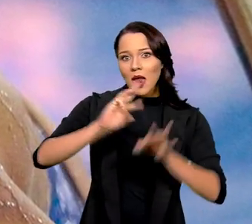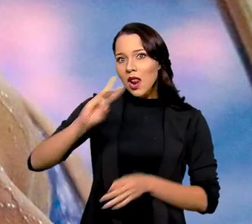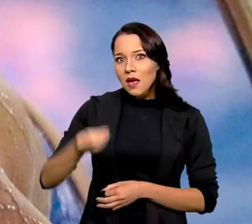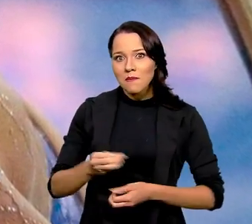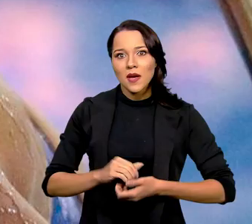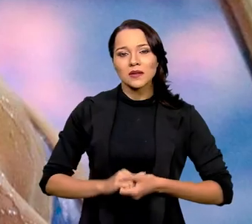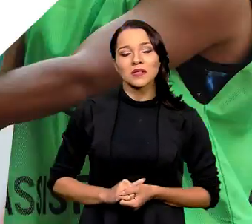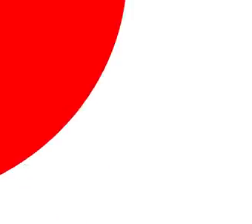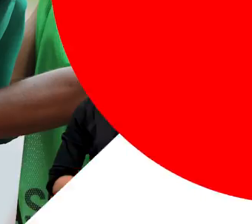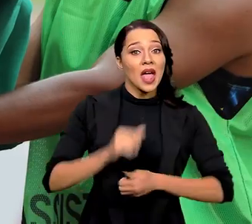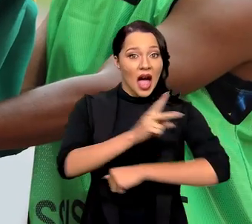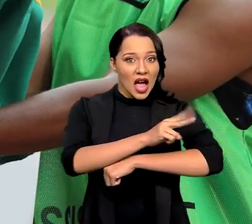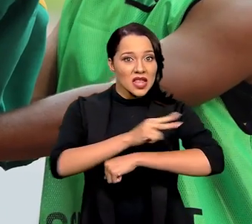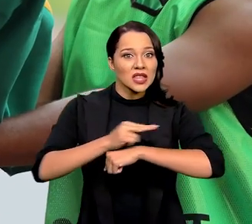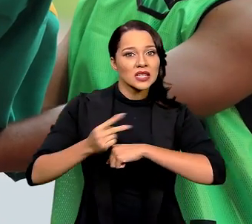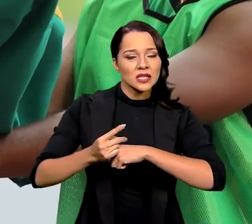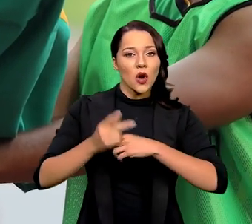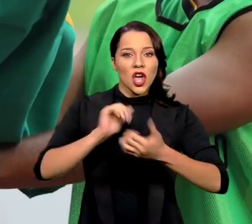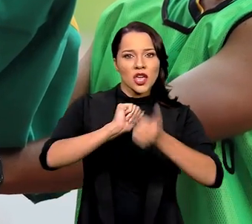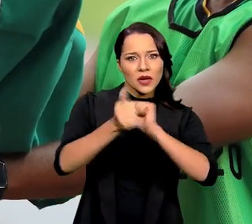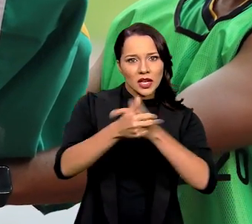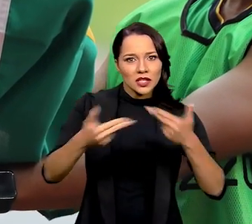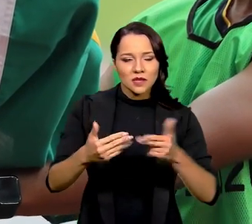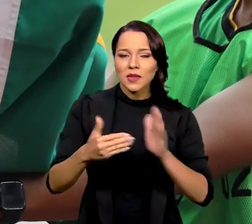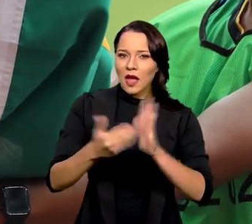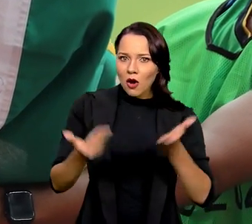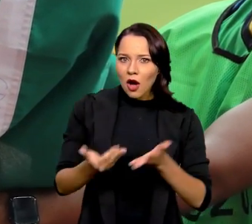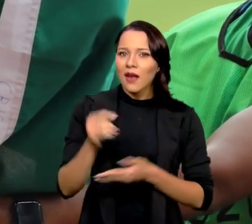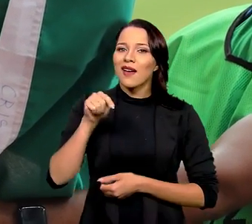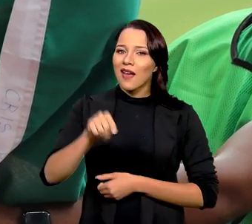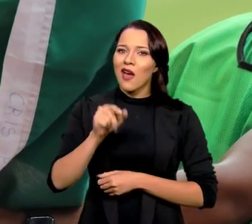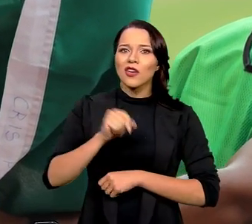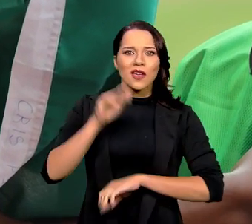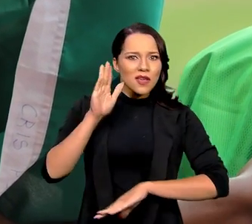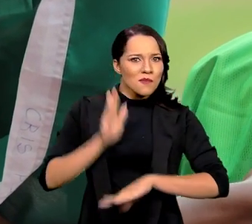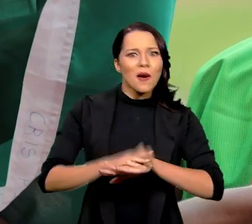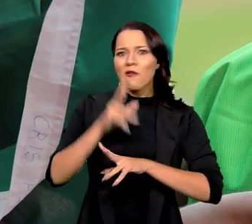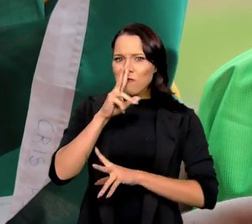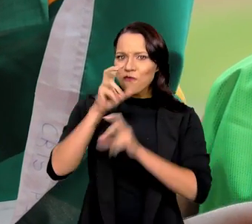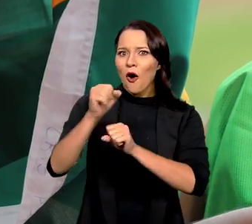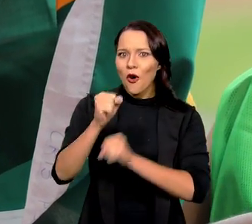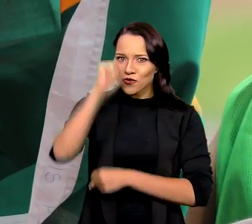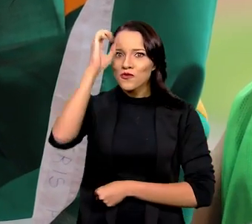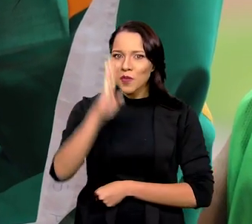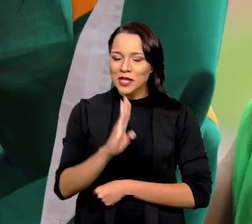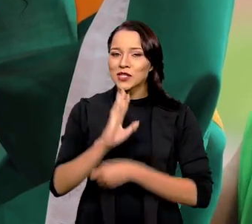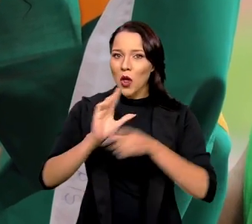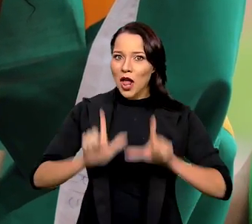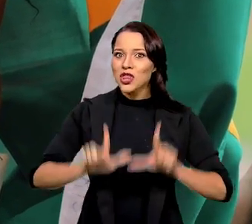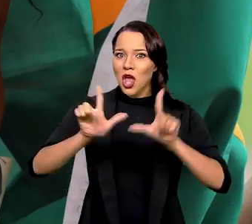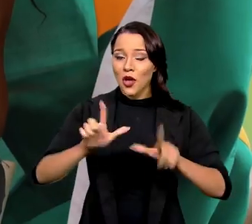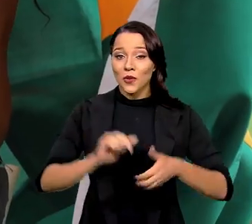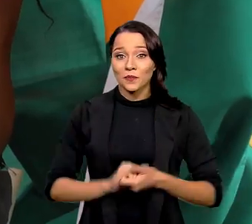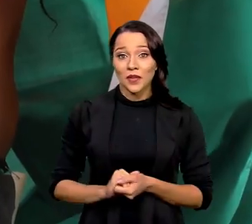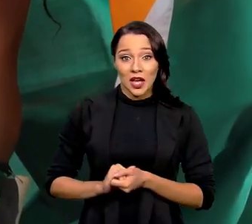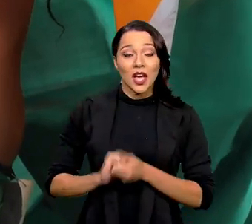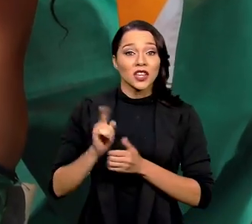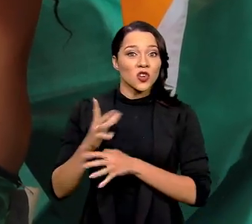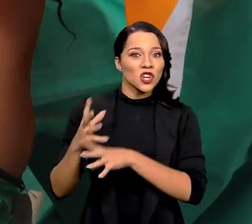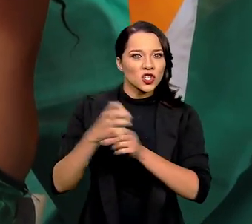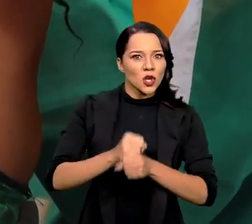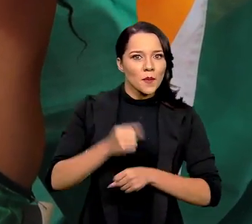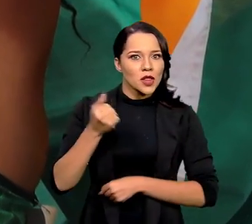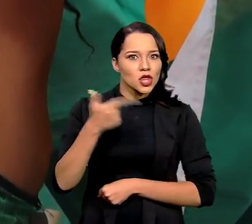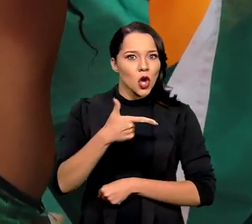Jogos Paralímpicos. A natação e o atletismo são até agora as modalidades mais fortes do Brasil em Tóquio. Juntas,